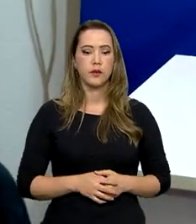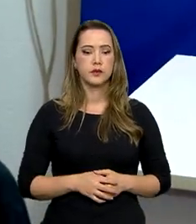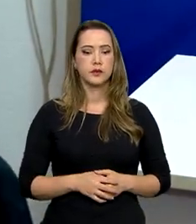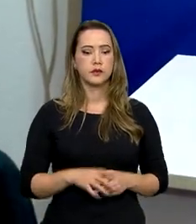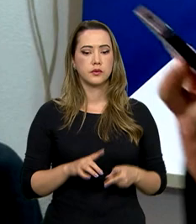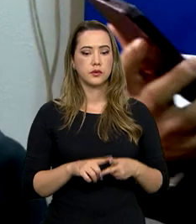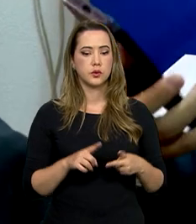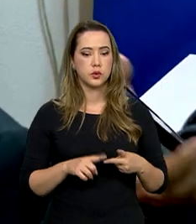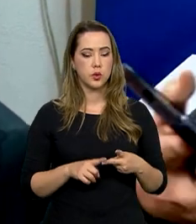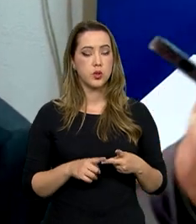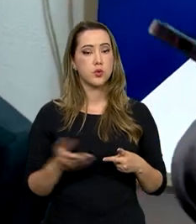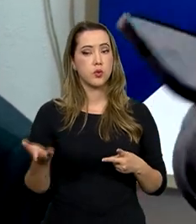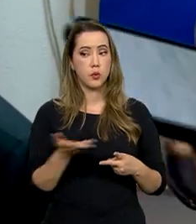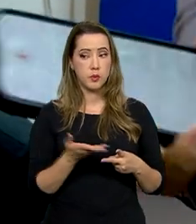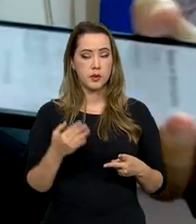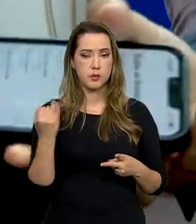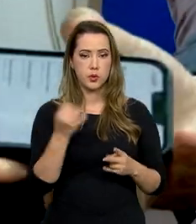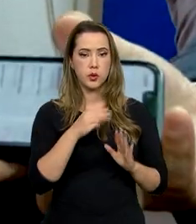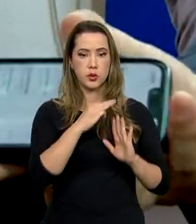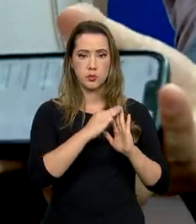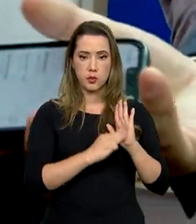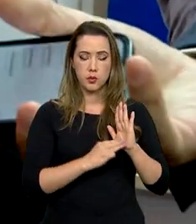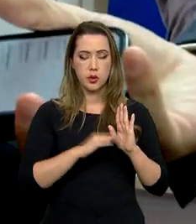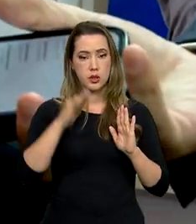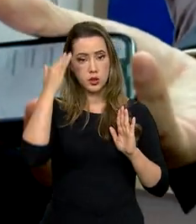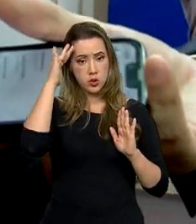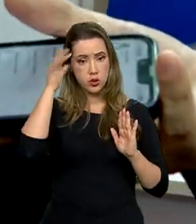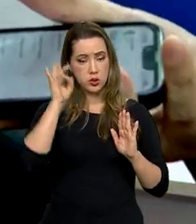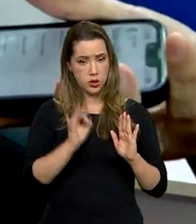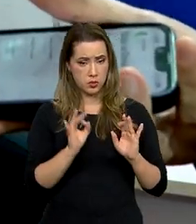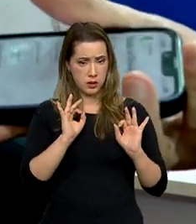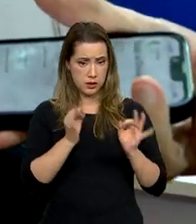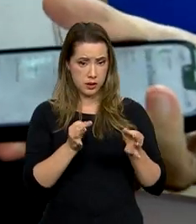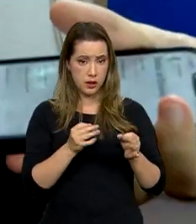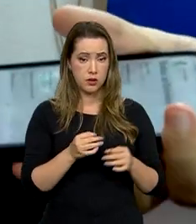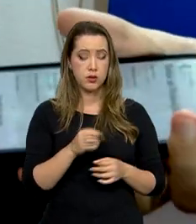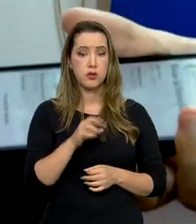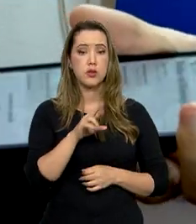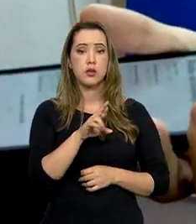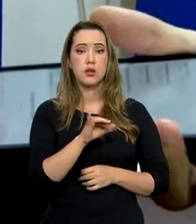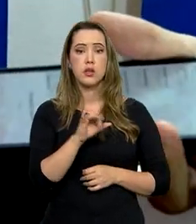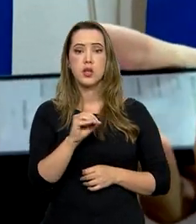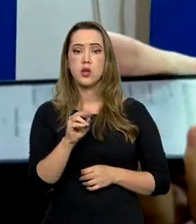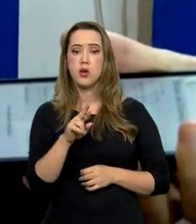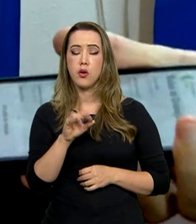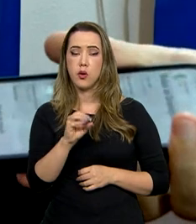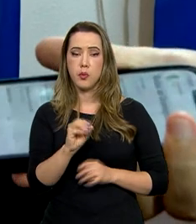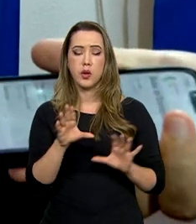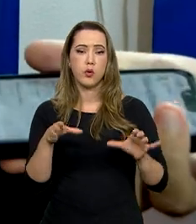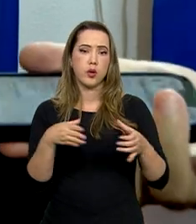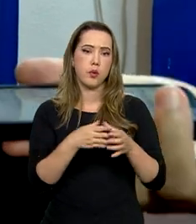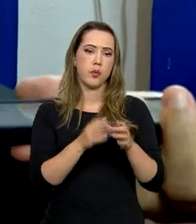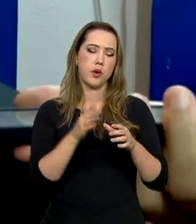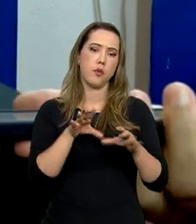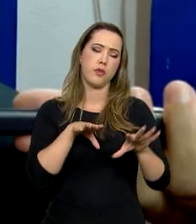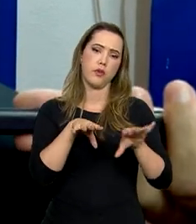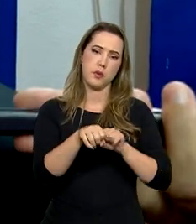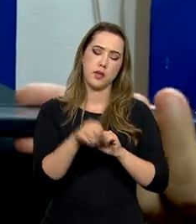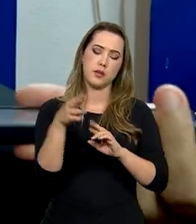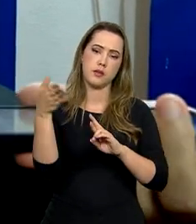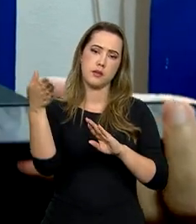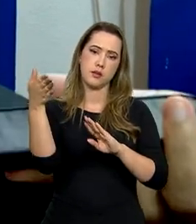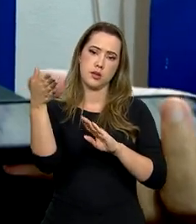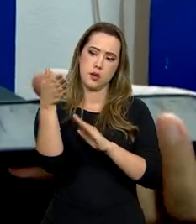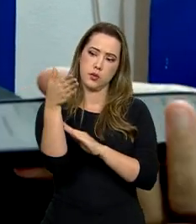muito importantes. Primeiro, um memorando de entendimento entre o Instituto Rio Branco, que a Academia Diplomática Brasileira, que